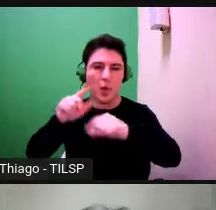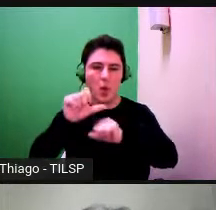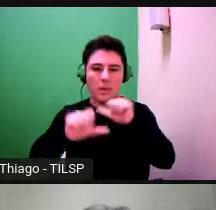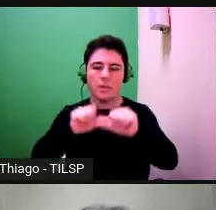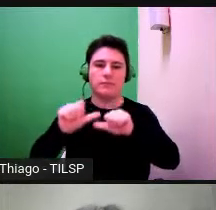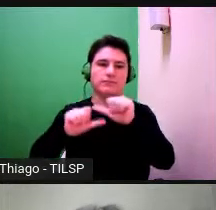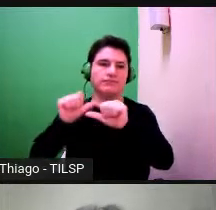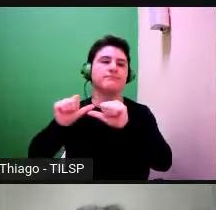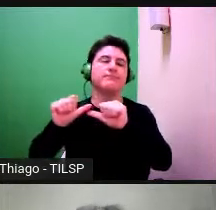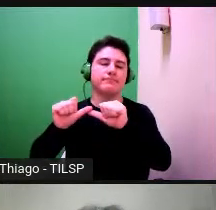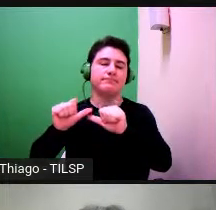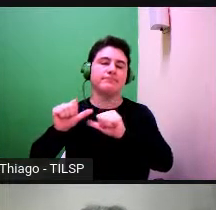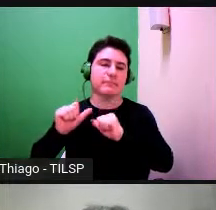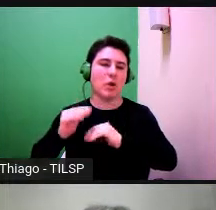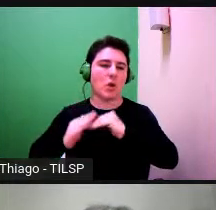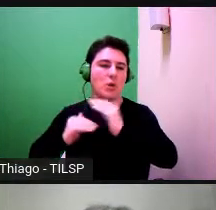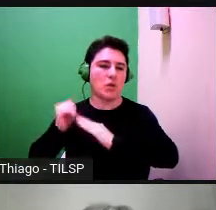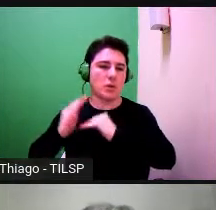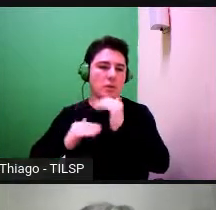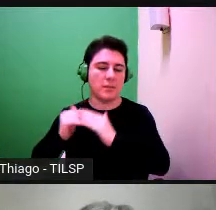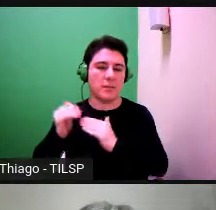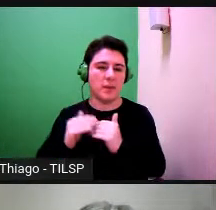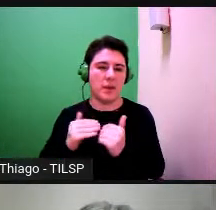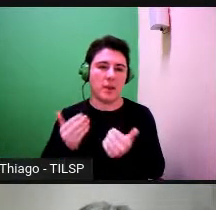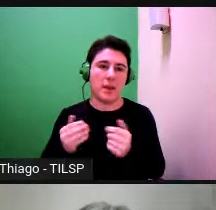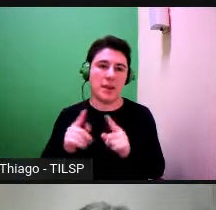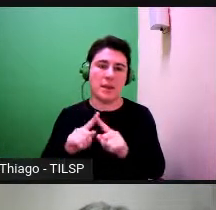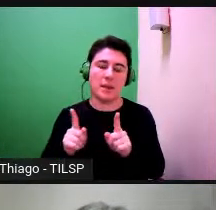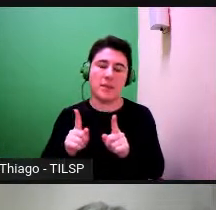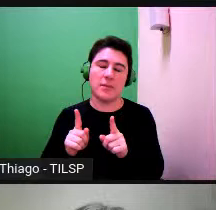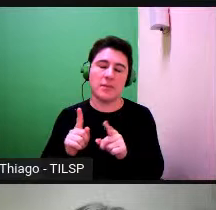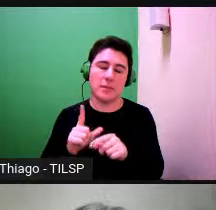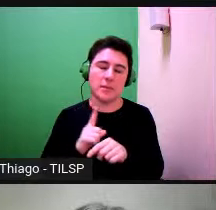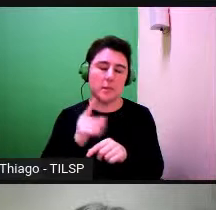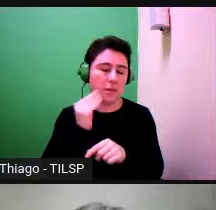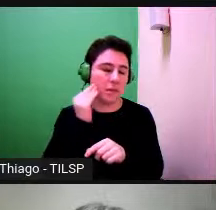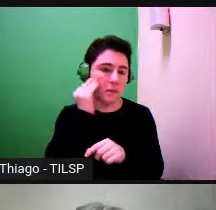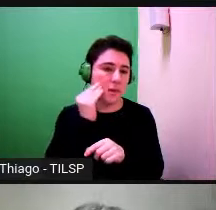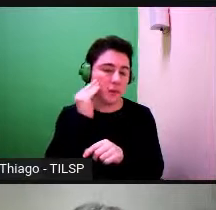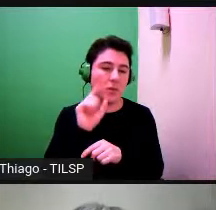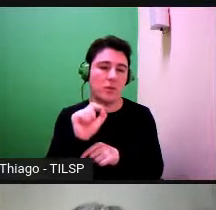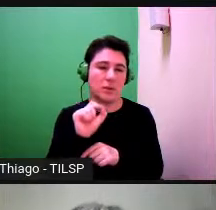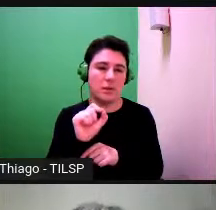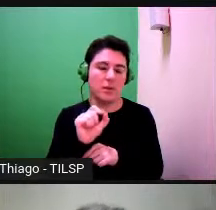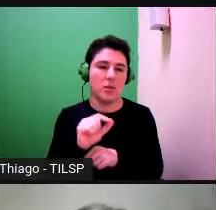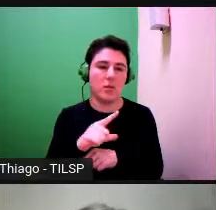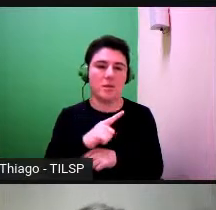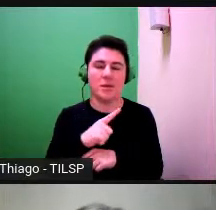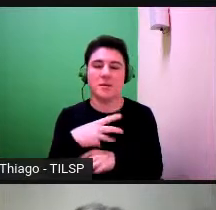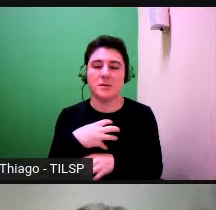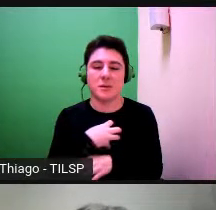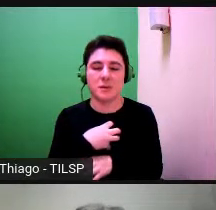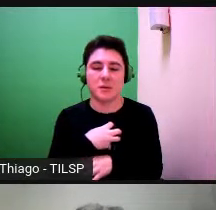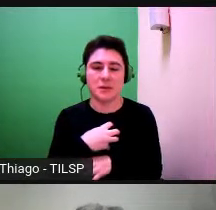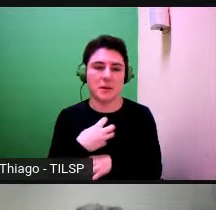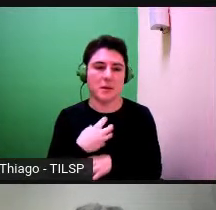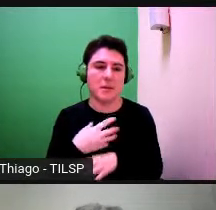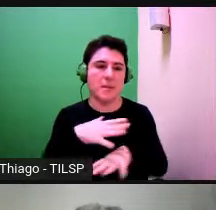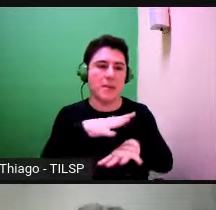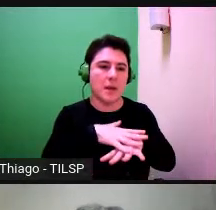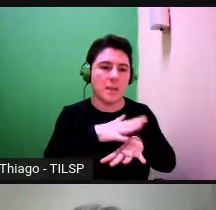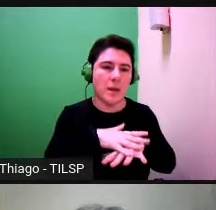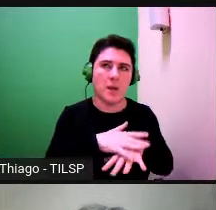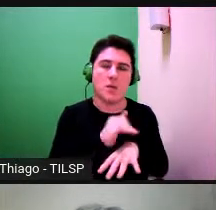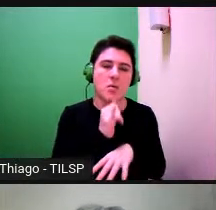pequeno parênteses a única coisa que talvez escapa isto são as formalizações matemáticas por